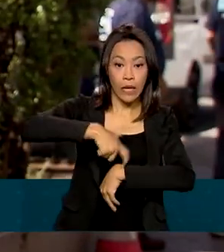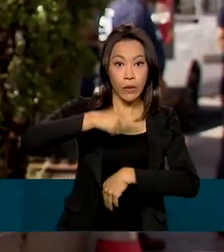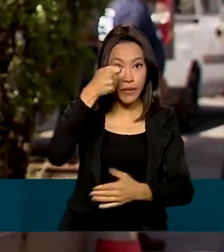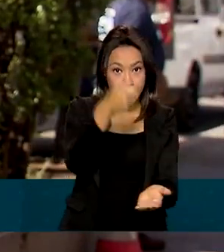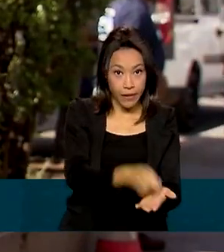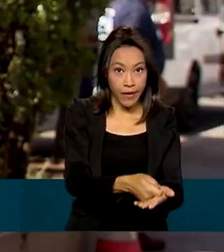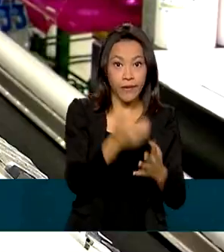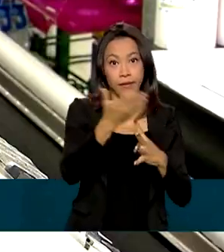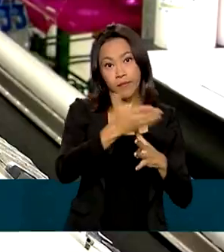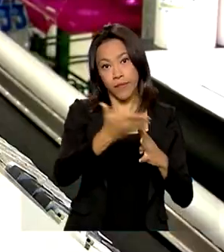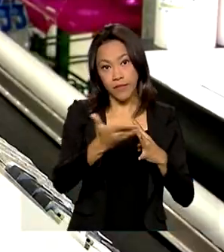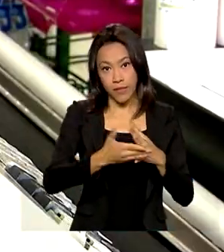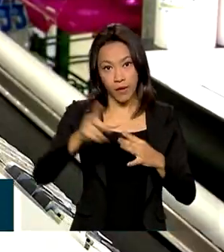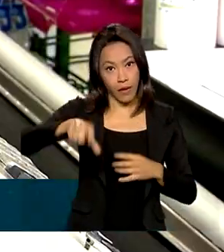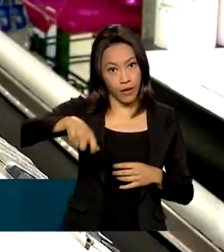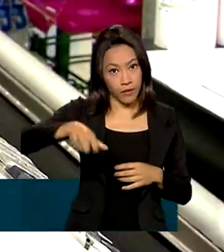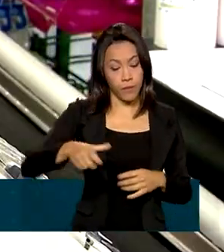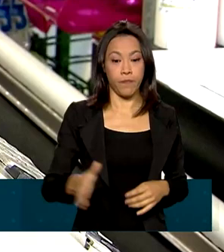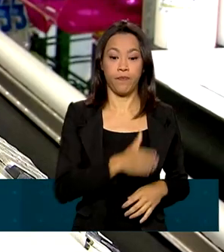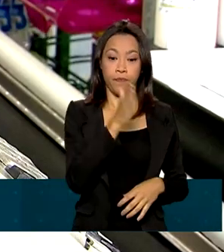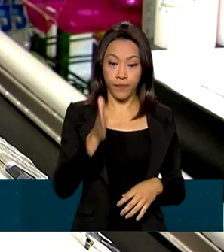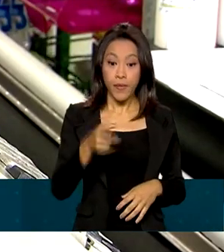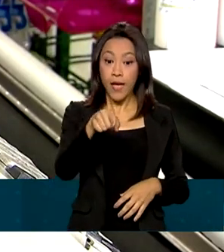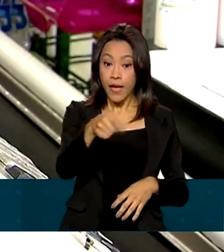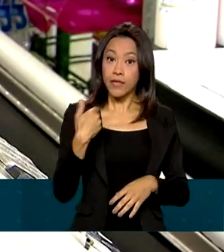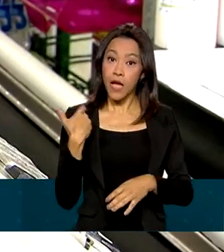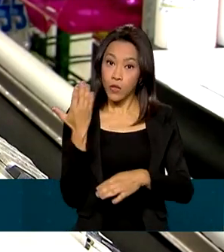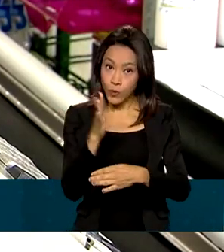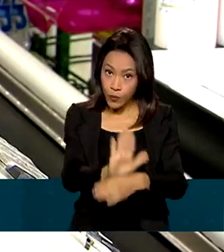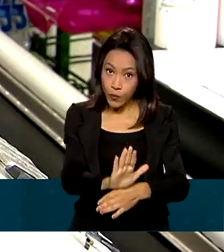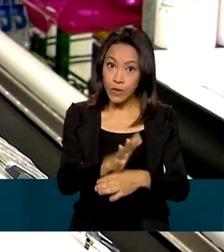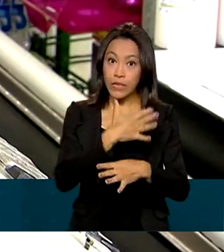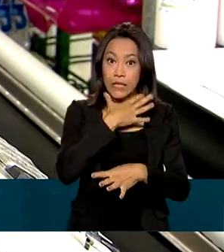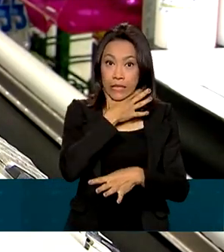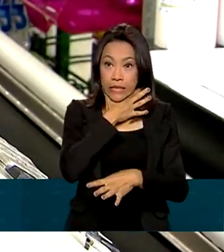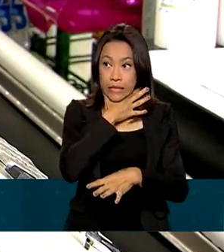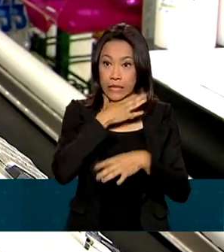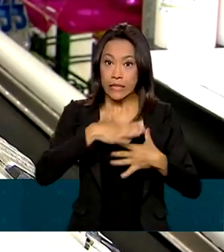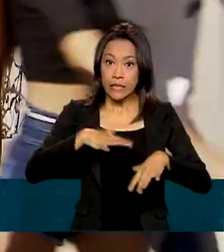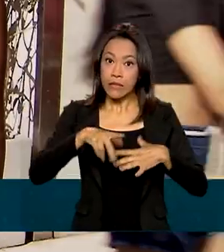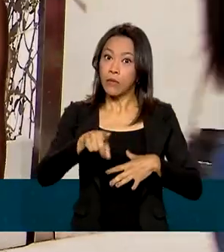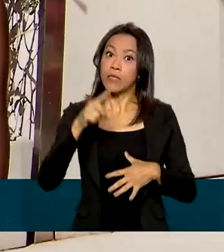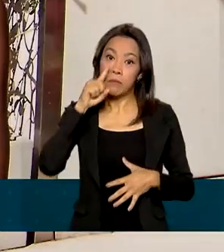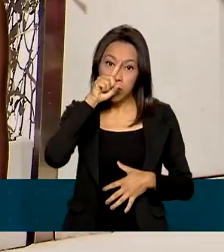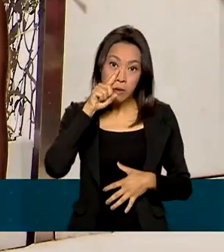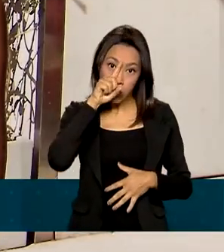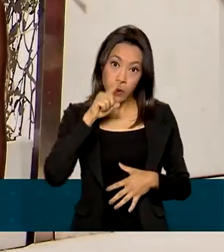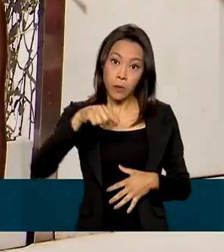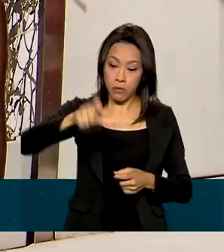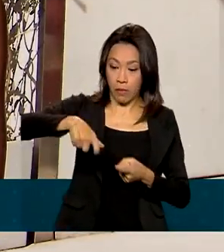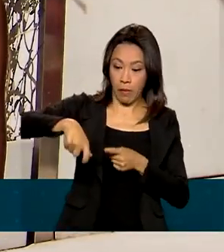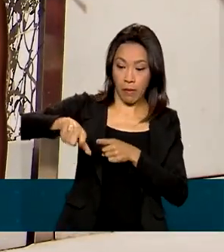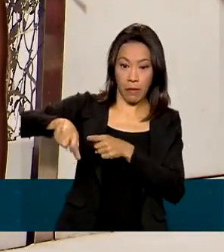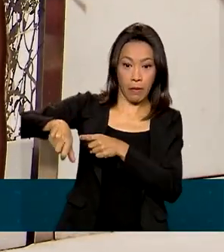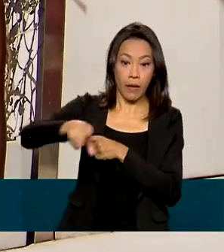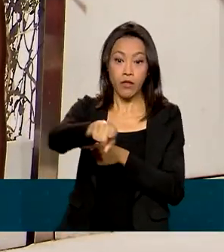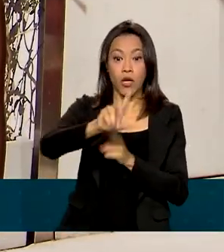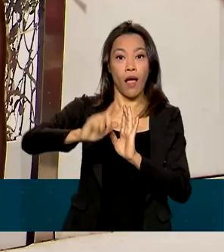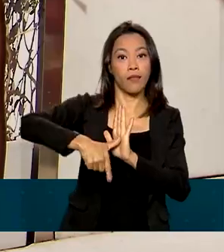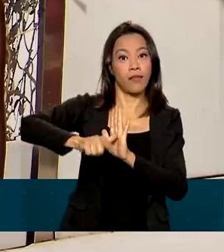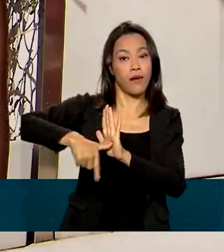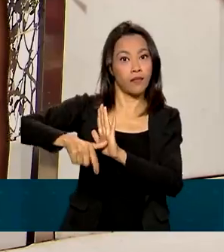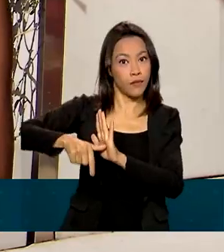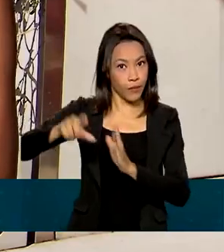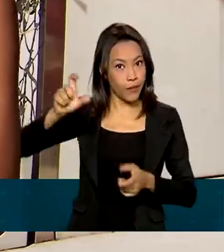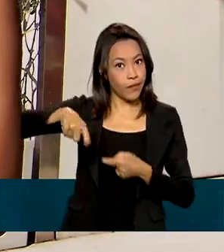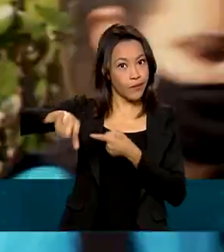você vai ter que parcelar o cartão. Mas essa ajuda para a hora do aperto pode virar o vilão do orçamento. A Giovana já atrasou para pagar